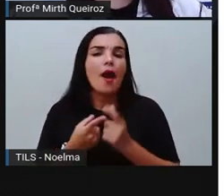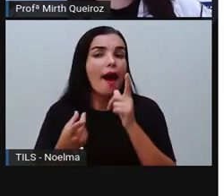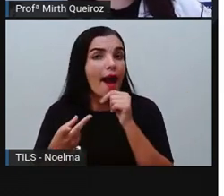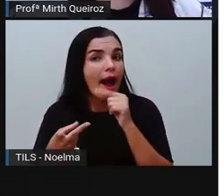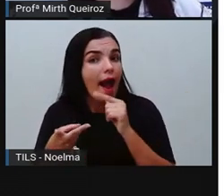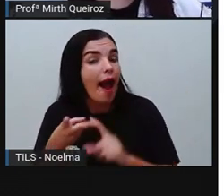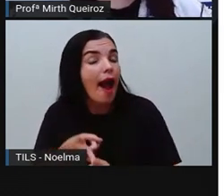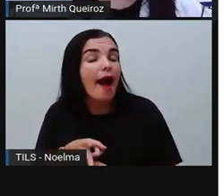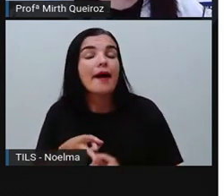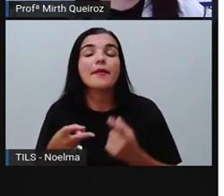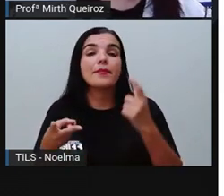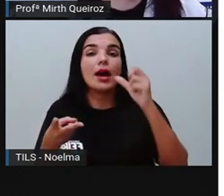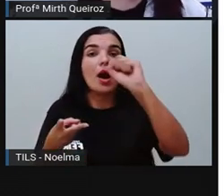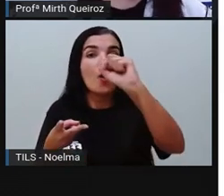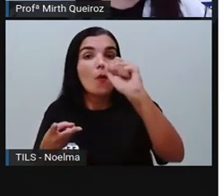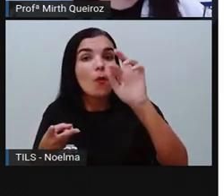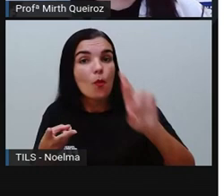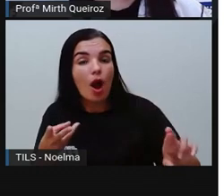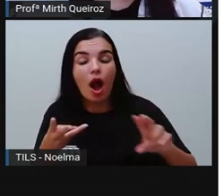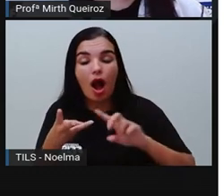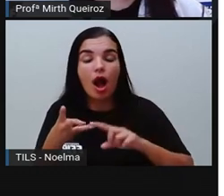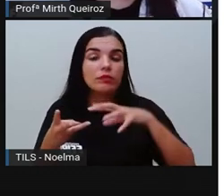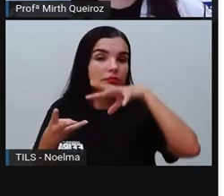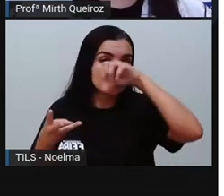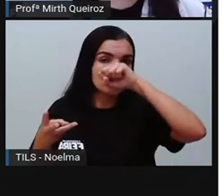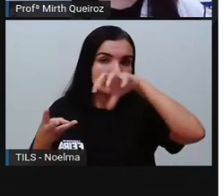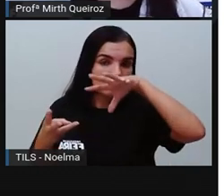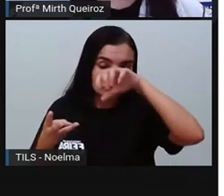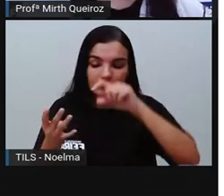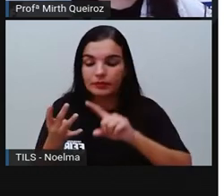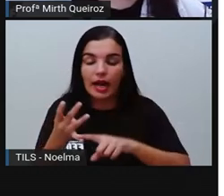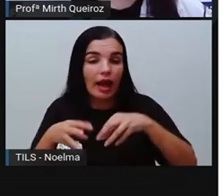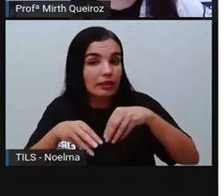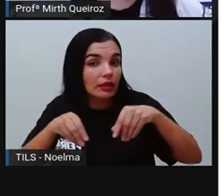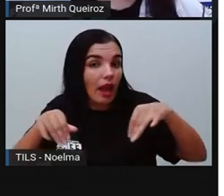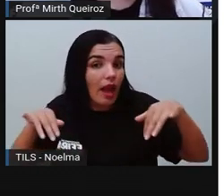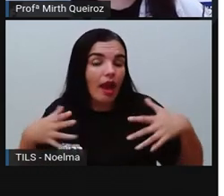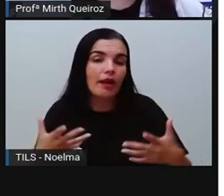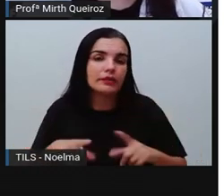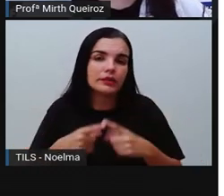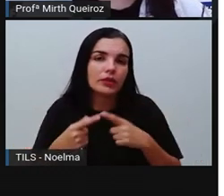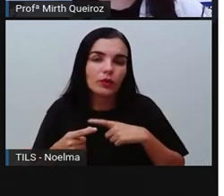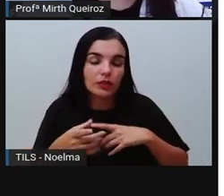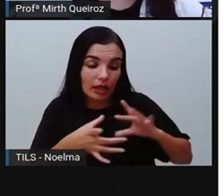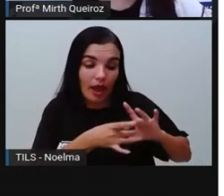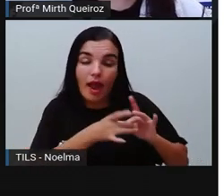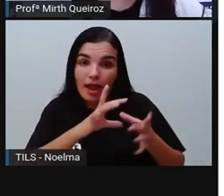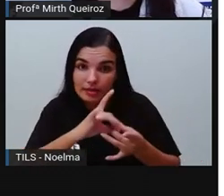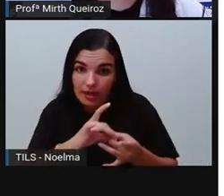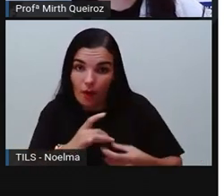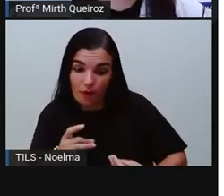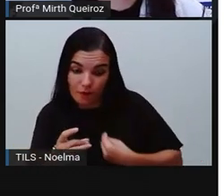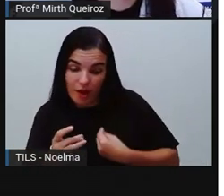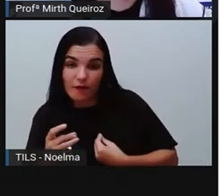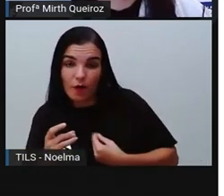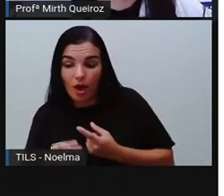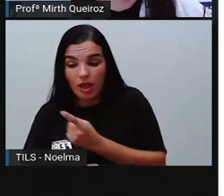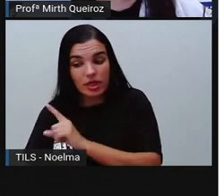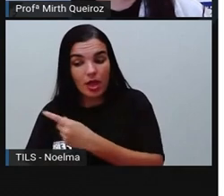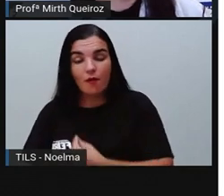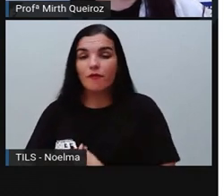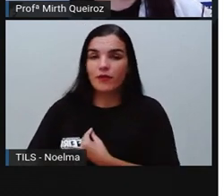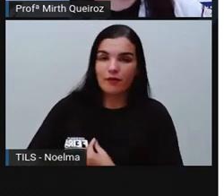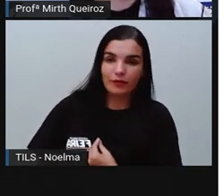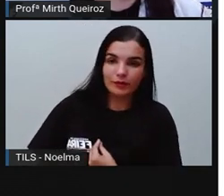O ar, a água, o solo. Essa relação que a gente estabelece entre os seres vivos e não vivos vão